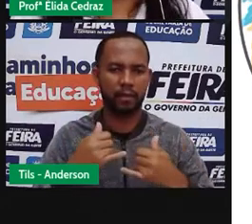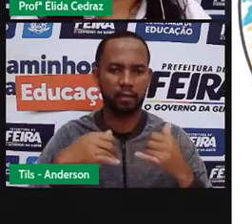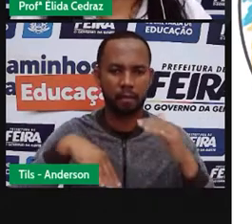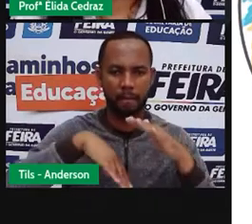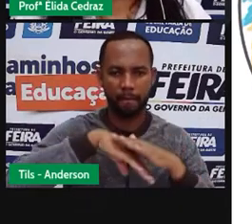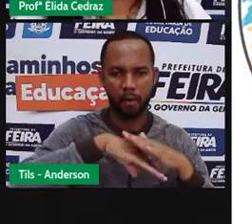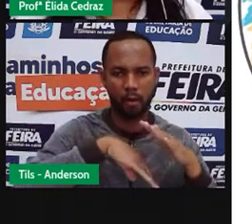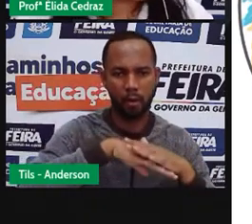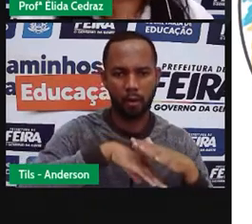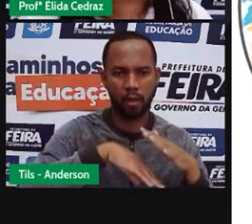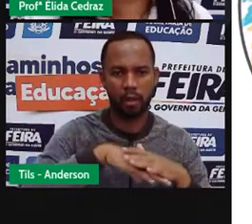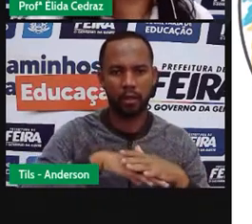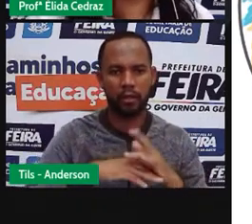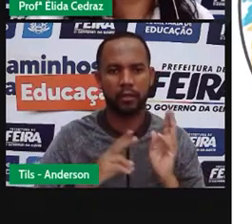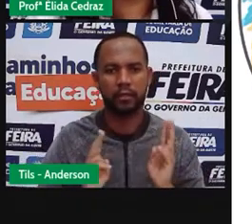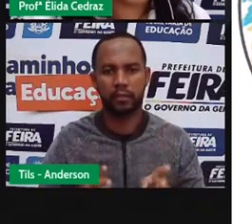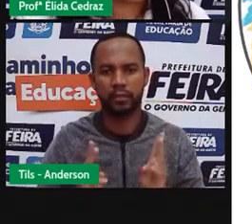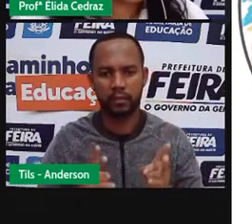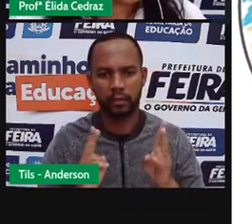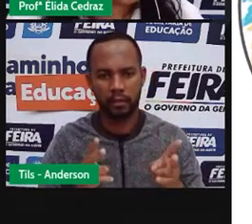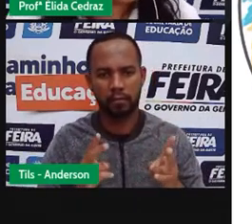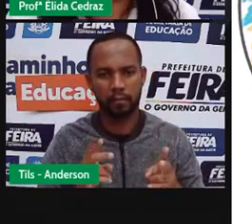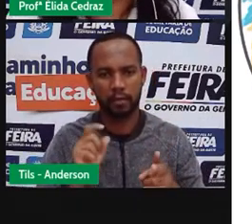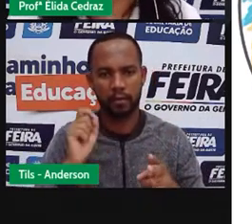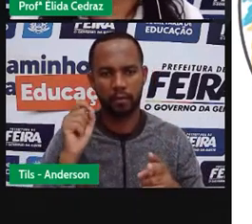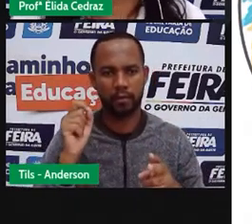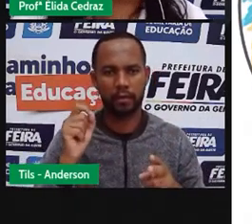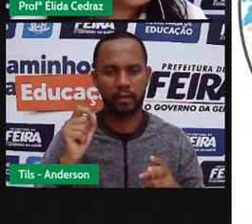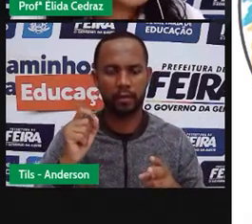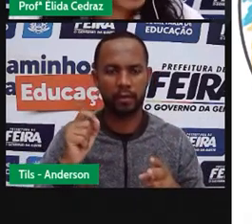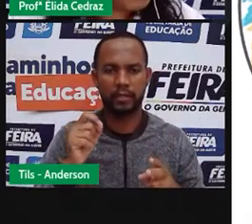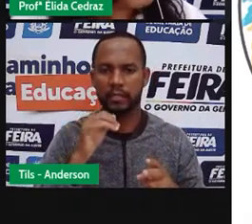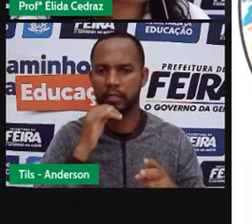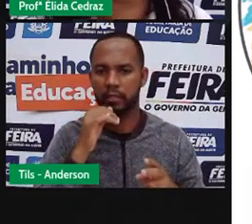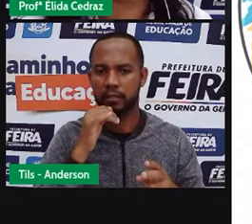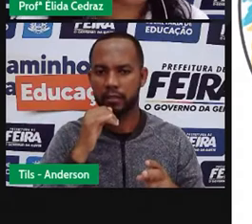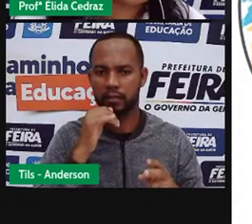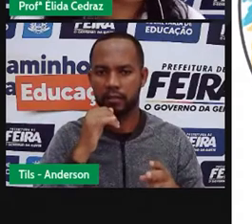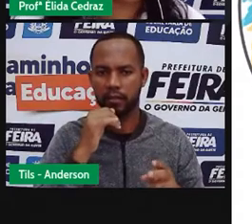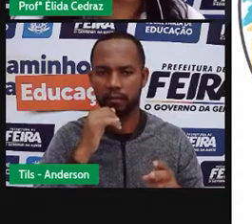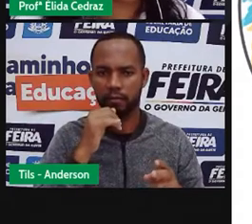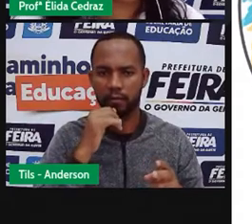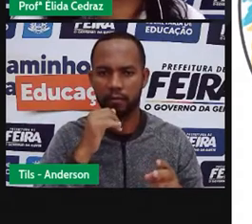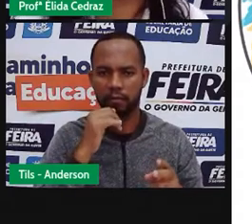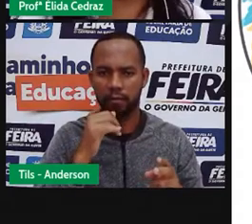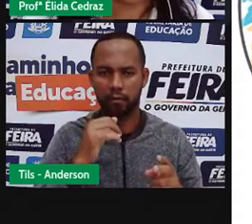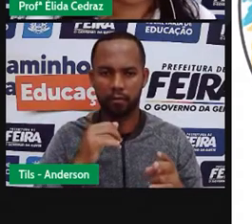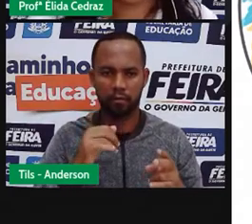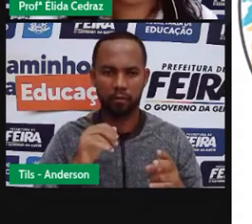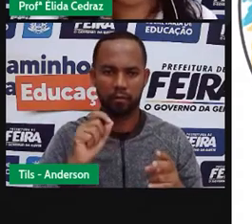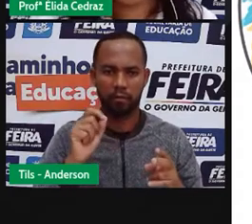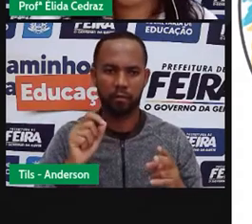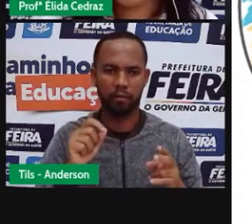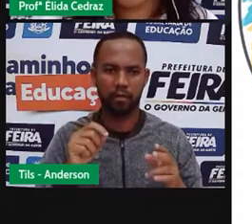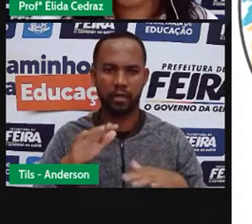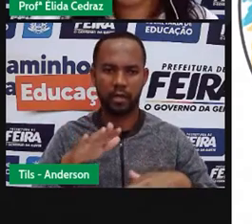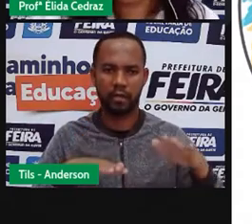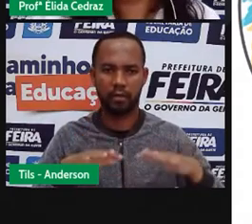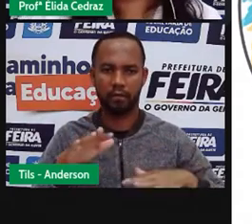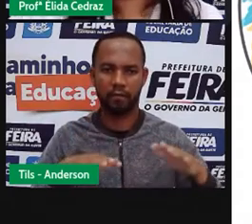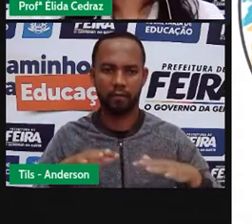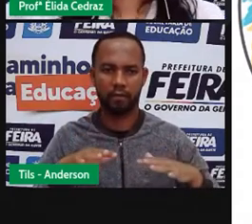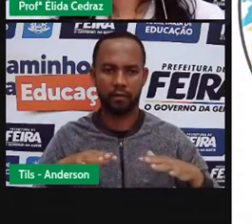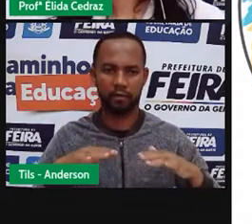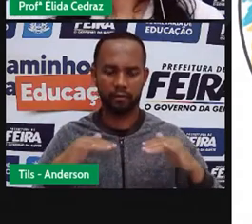que é sempre a sombra, a sua sombra bem próxima de você, às vezes a sombra,